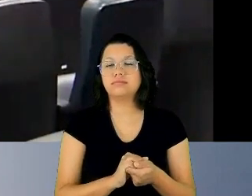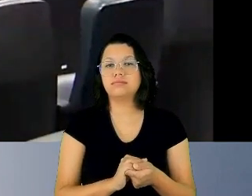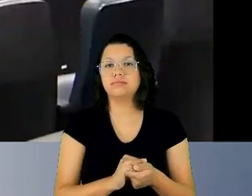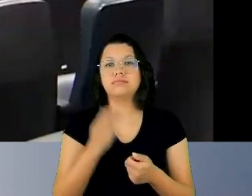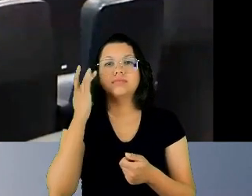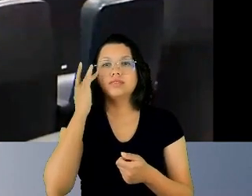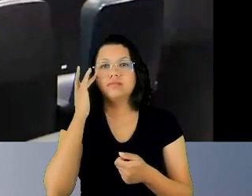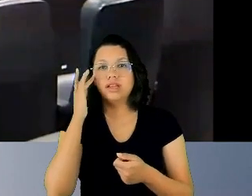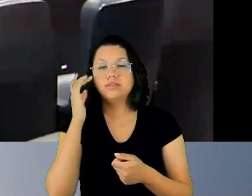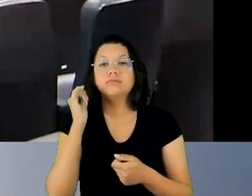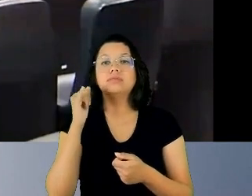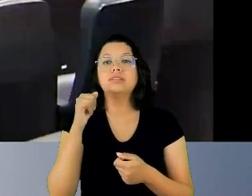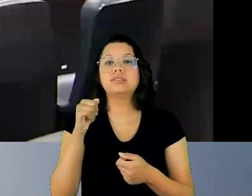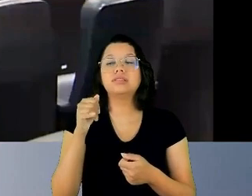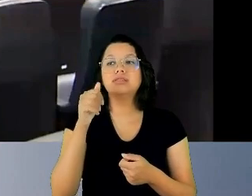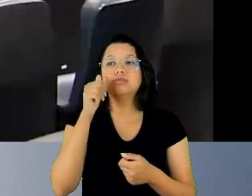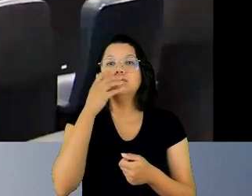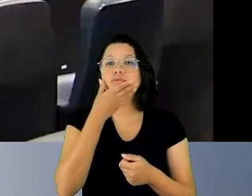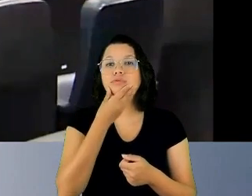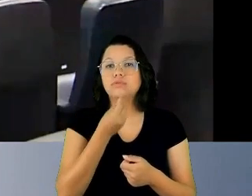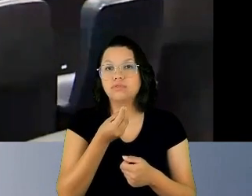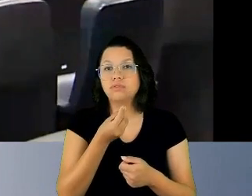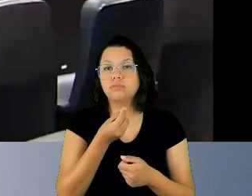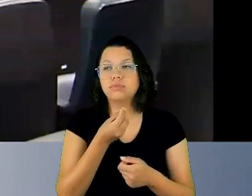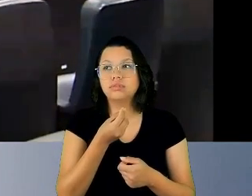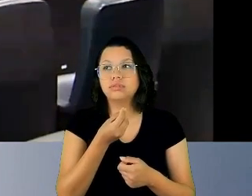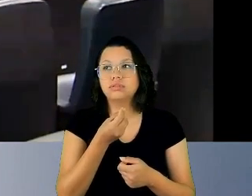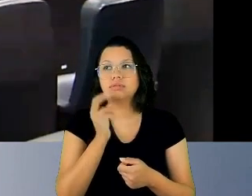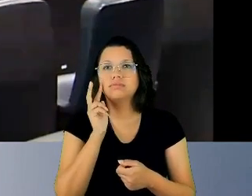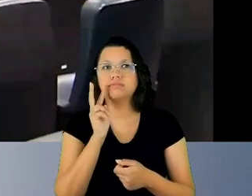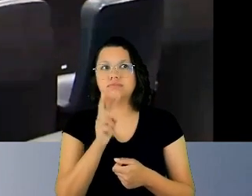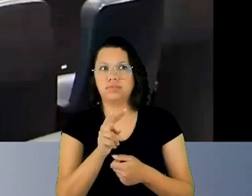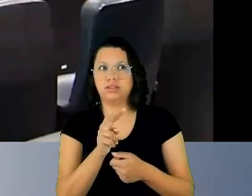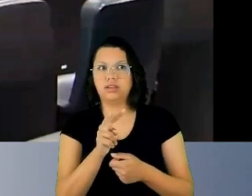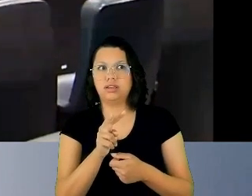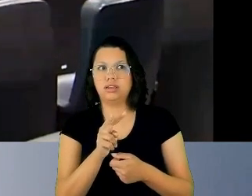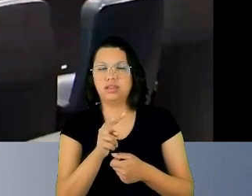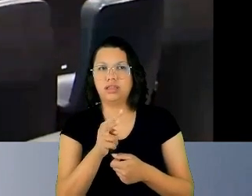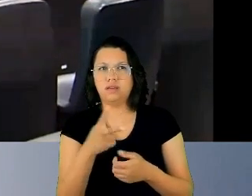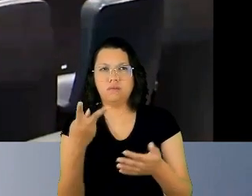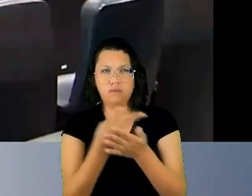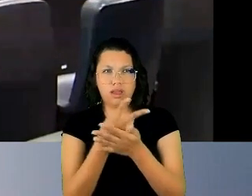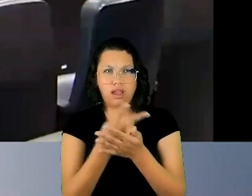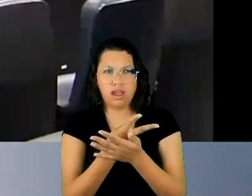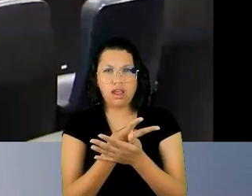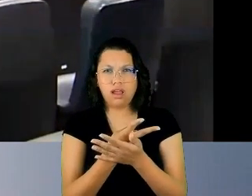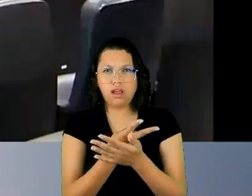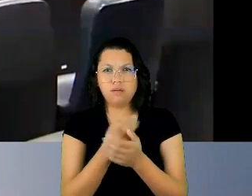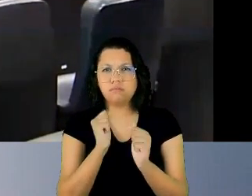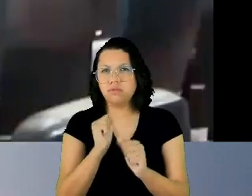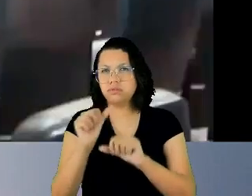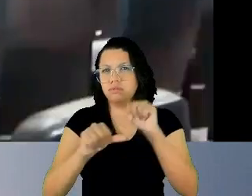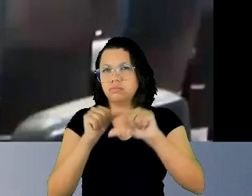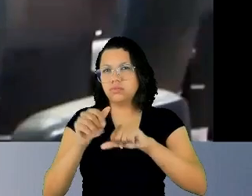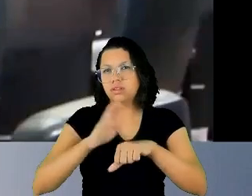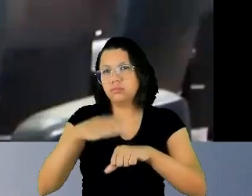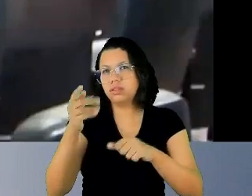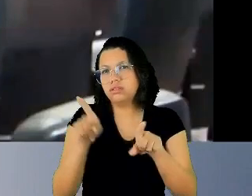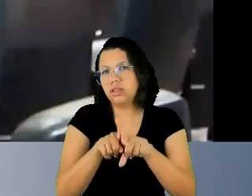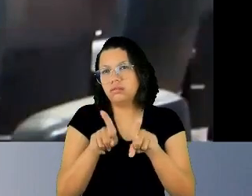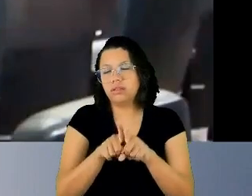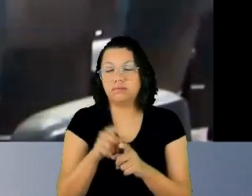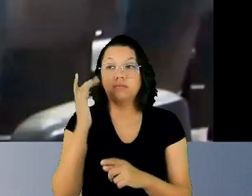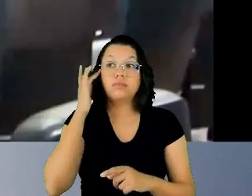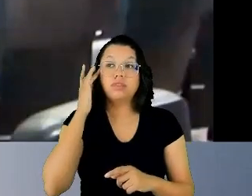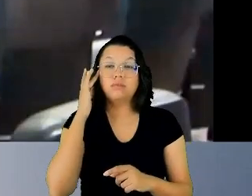mesmos se colocar na posição do erro deles, poderia mudar mais alguma coisa. Eu achei muito